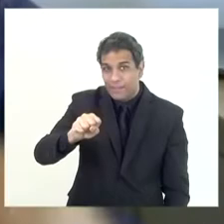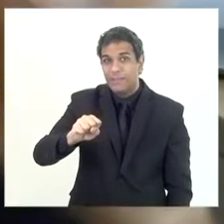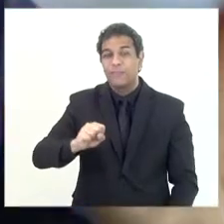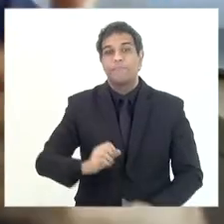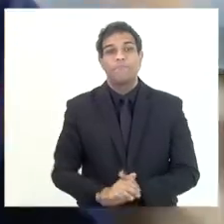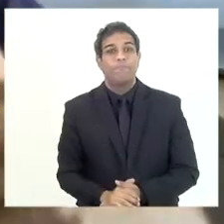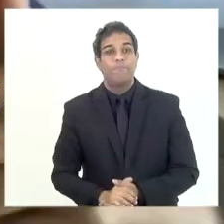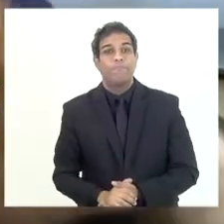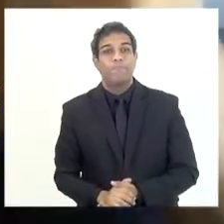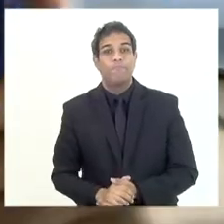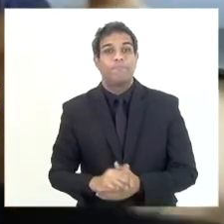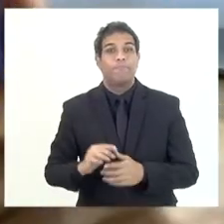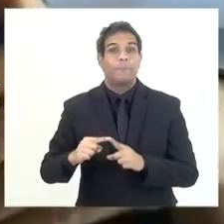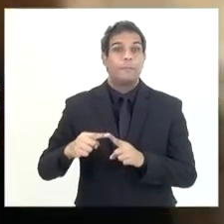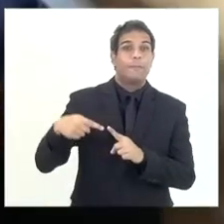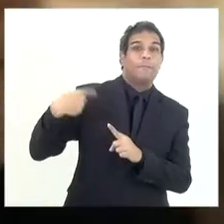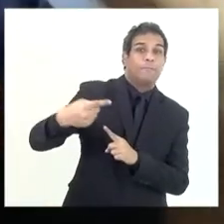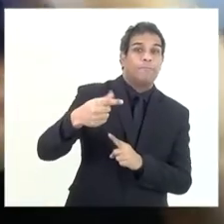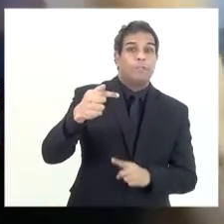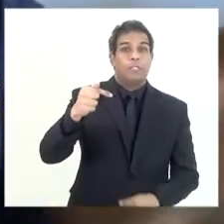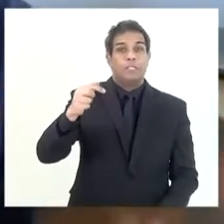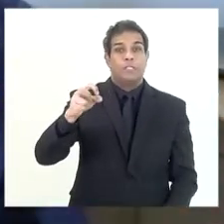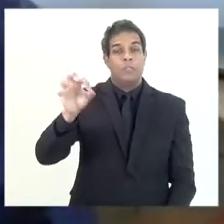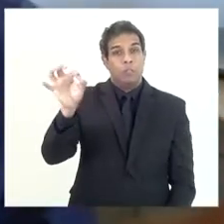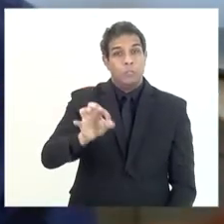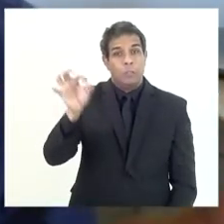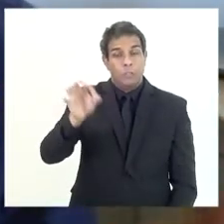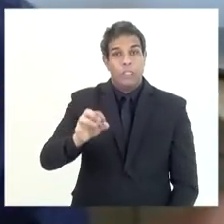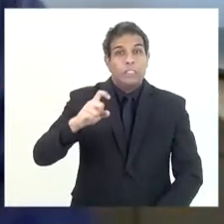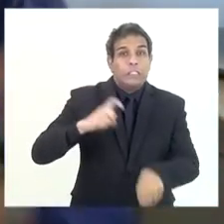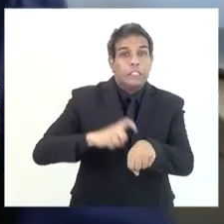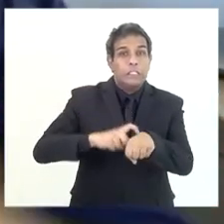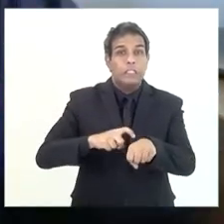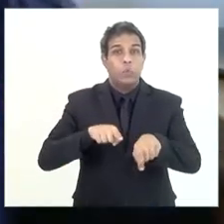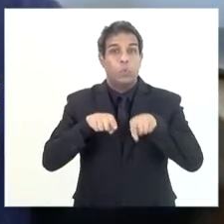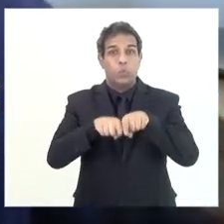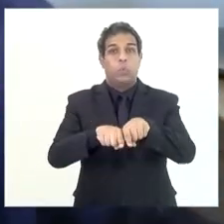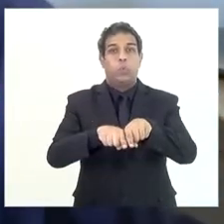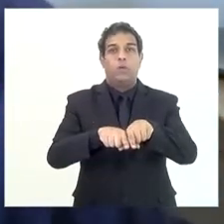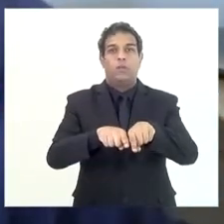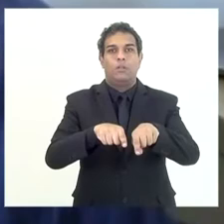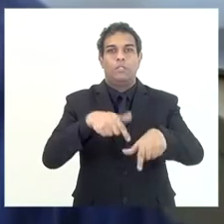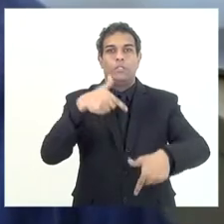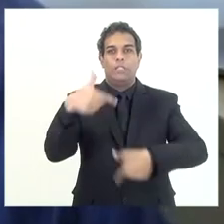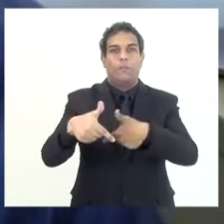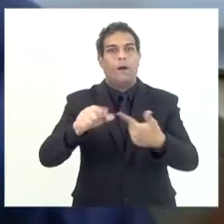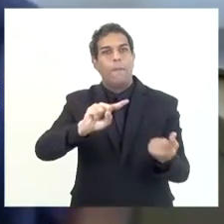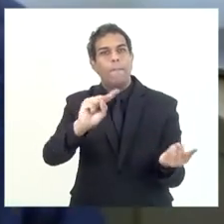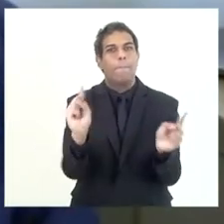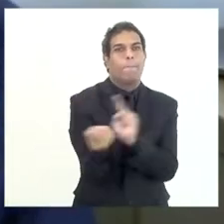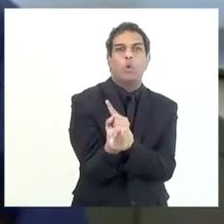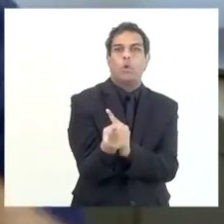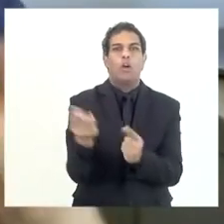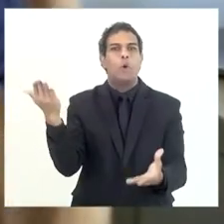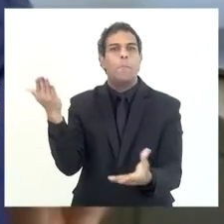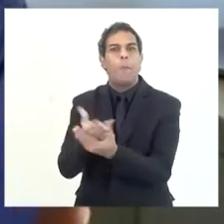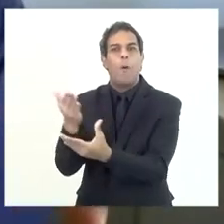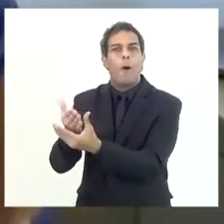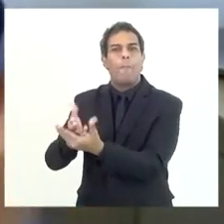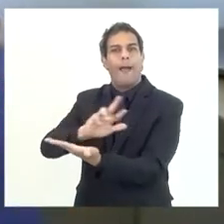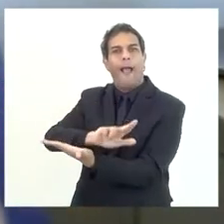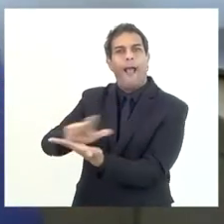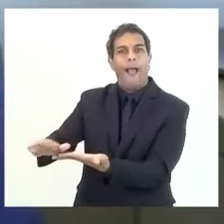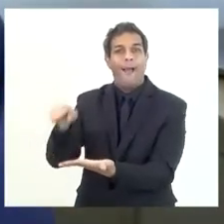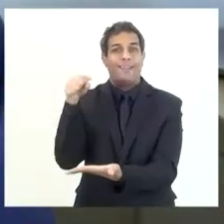75% do tempo de 35. E aí criou a demanda judicial. Aí esse